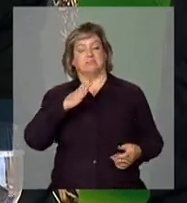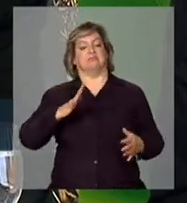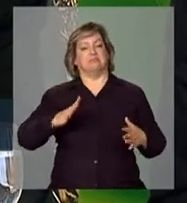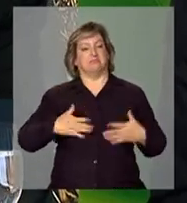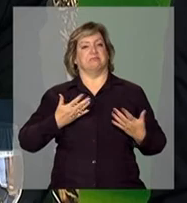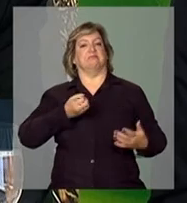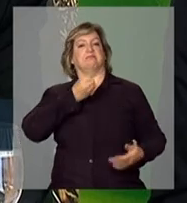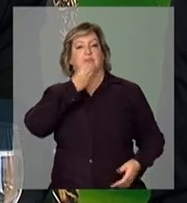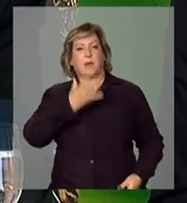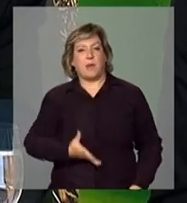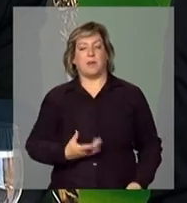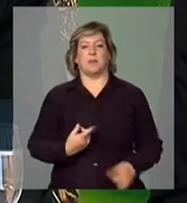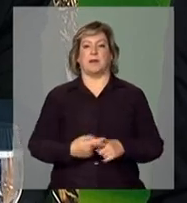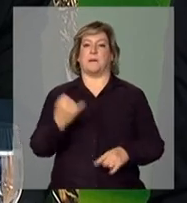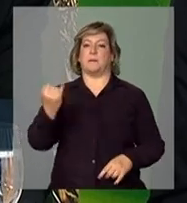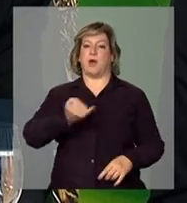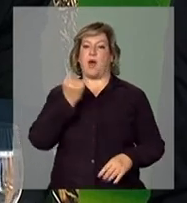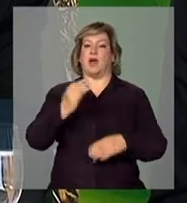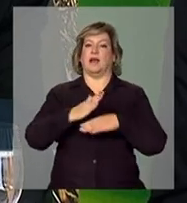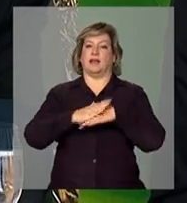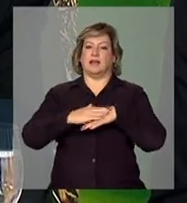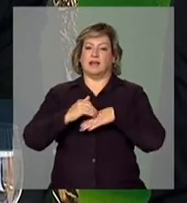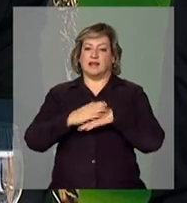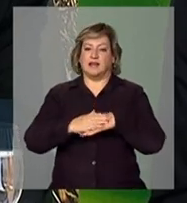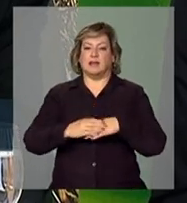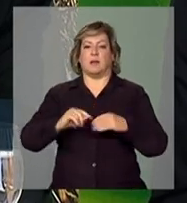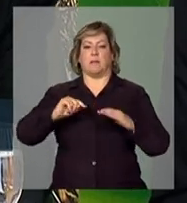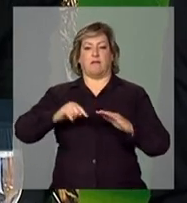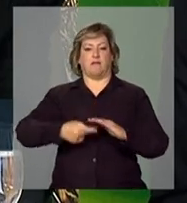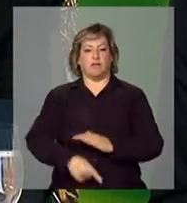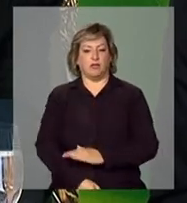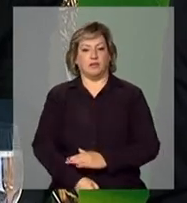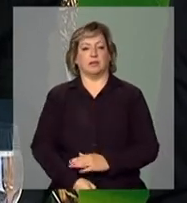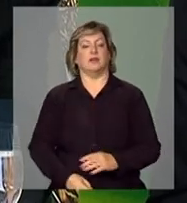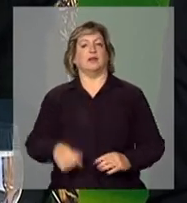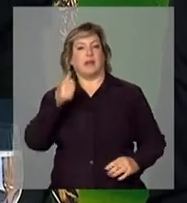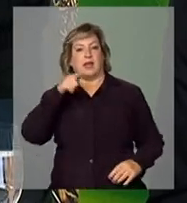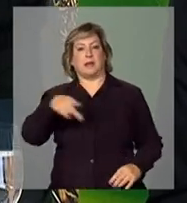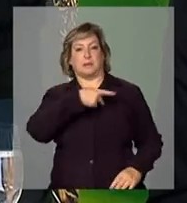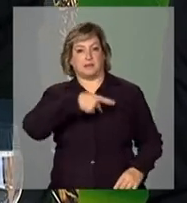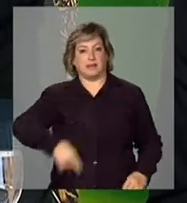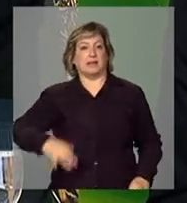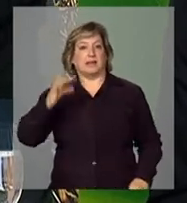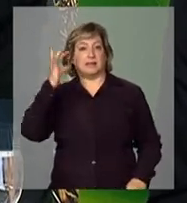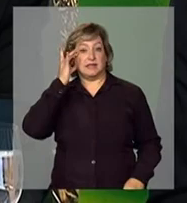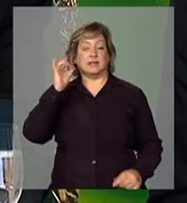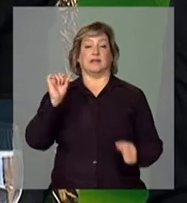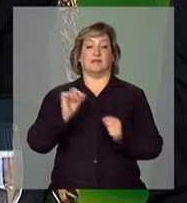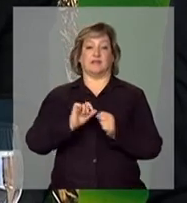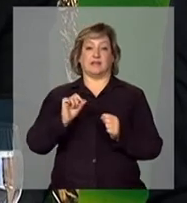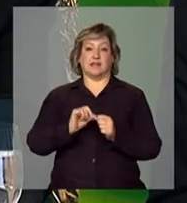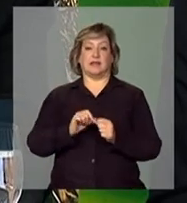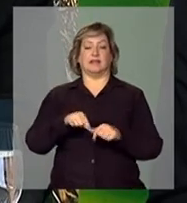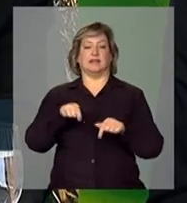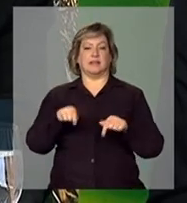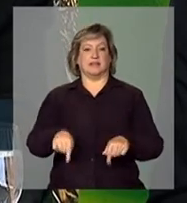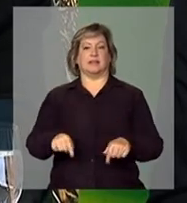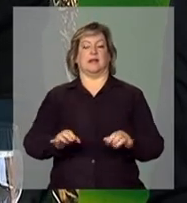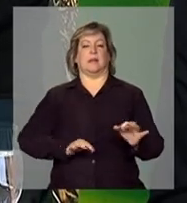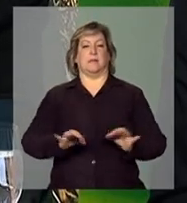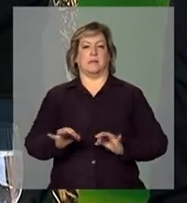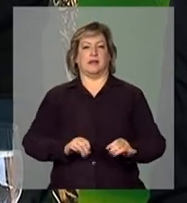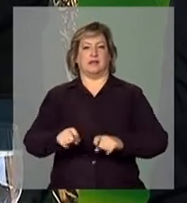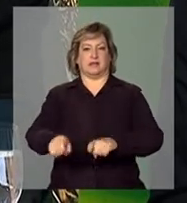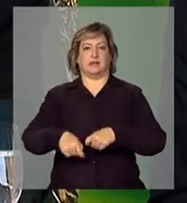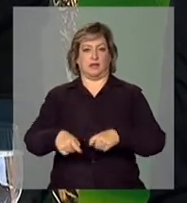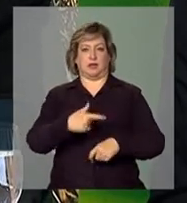importância, o carinho, a discussão com profundidade que a presidenta Dilma fez em cima do Plano Agrícola